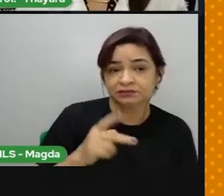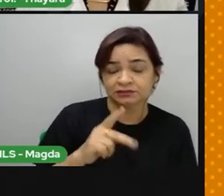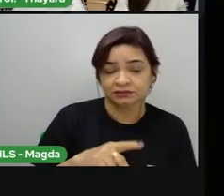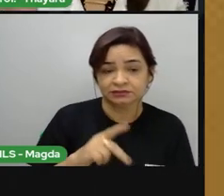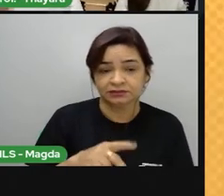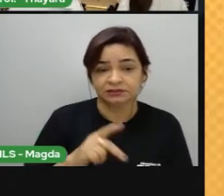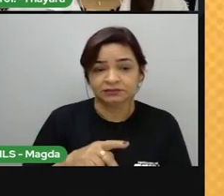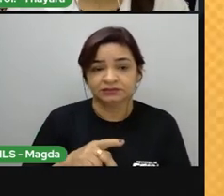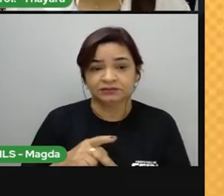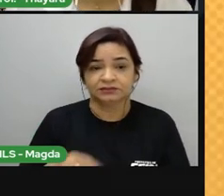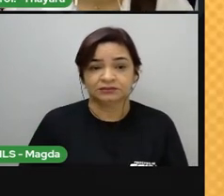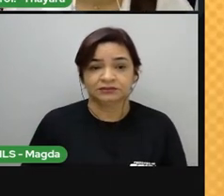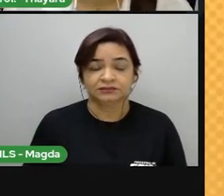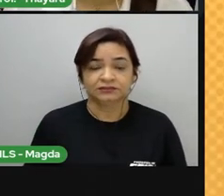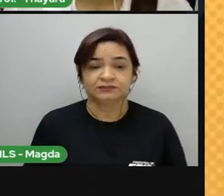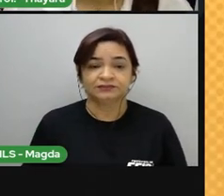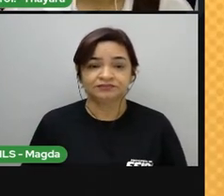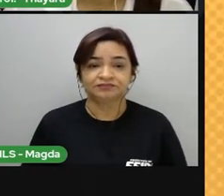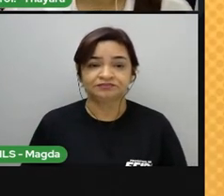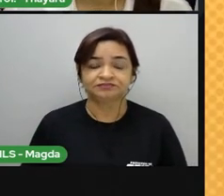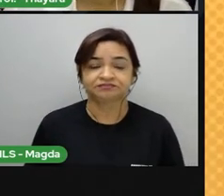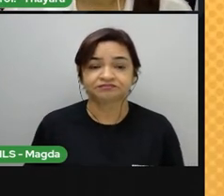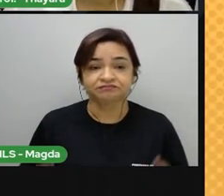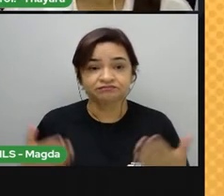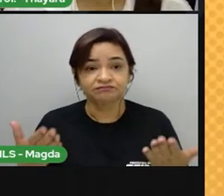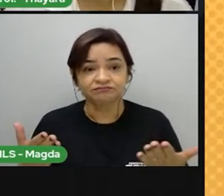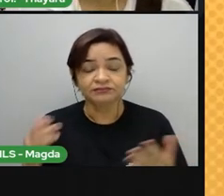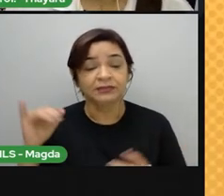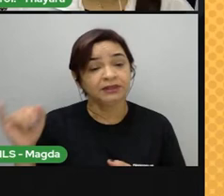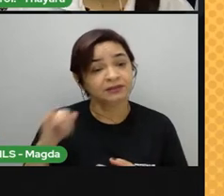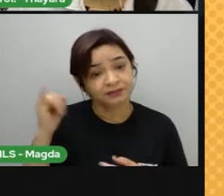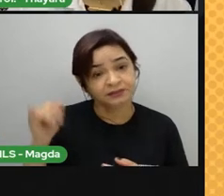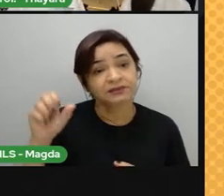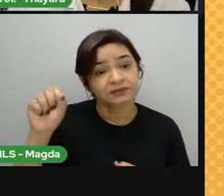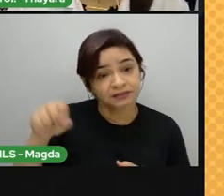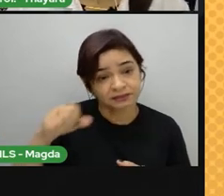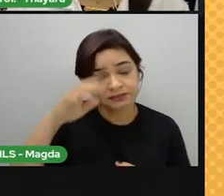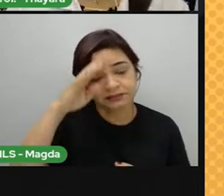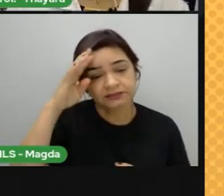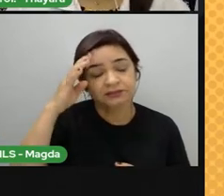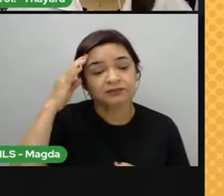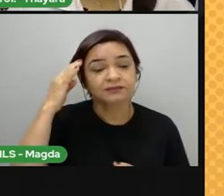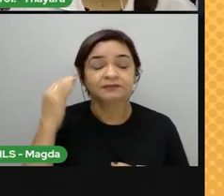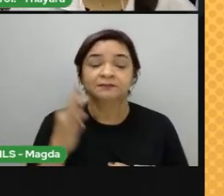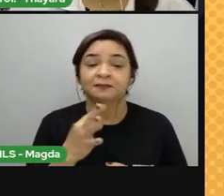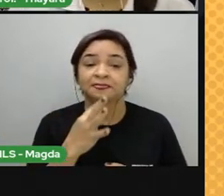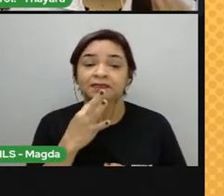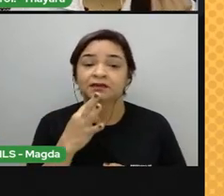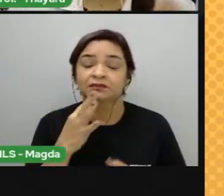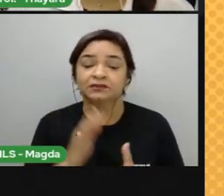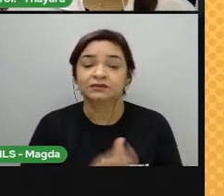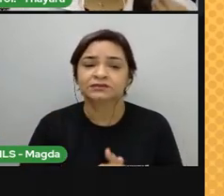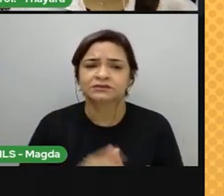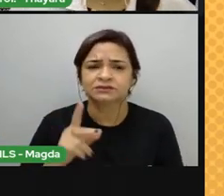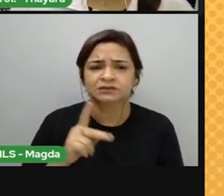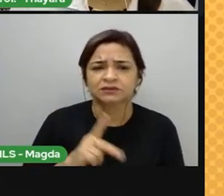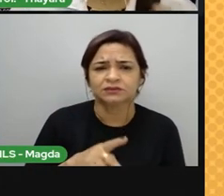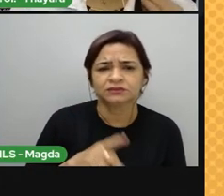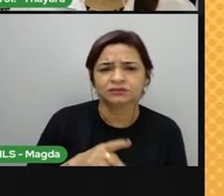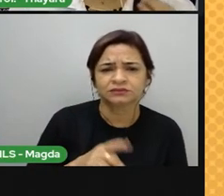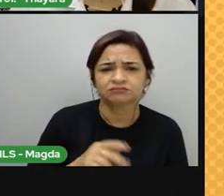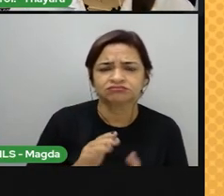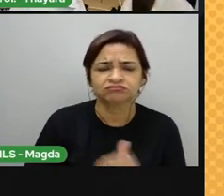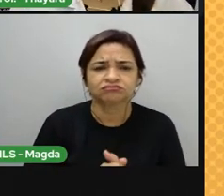descobrir agora. Então, é muito importante, sim, conhecer esse material, conhecer a